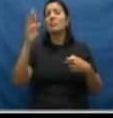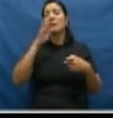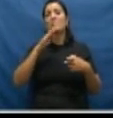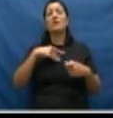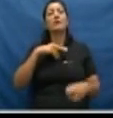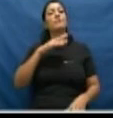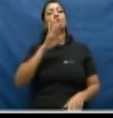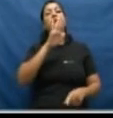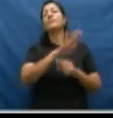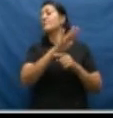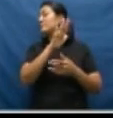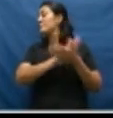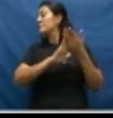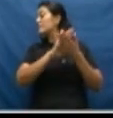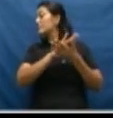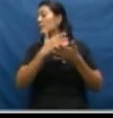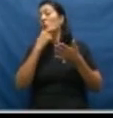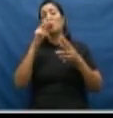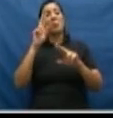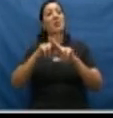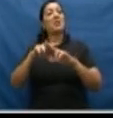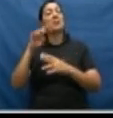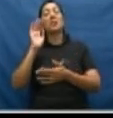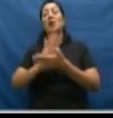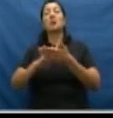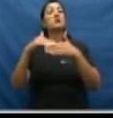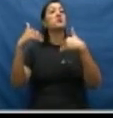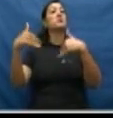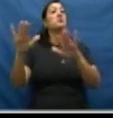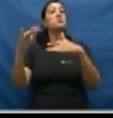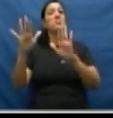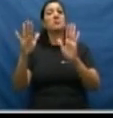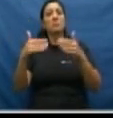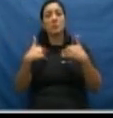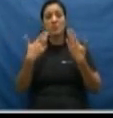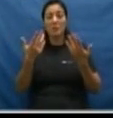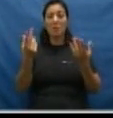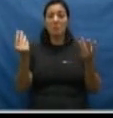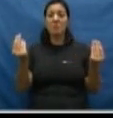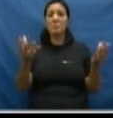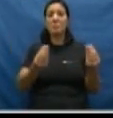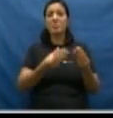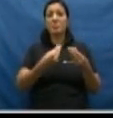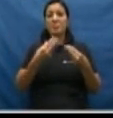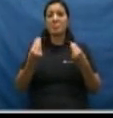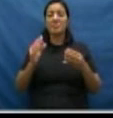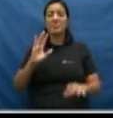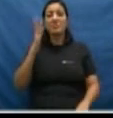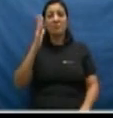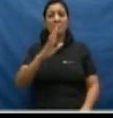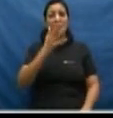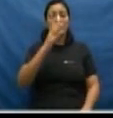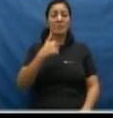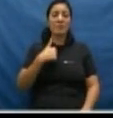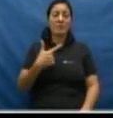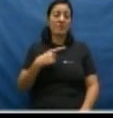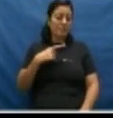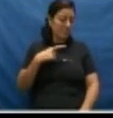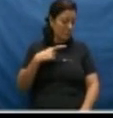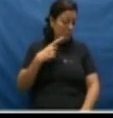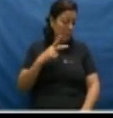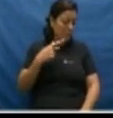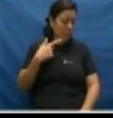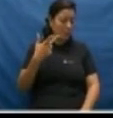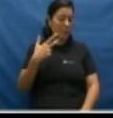não respondeu, não condenou, não prendeu o marido. Como milhares de casos que acontecem nesse Brasil. O caso